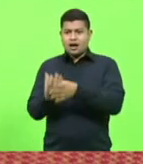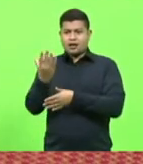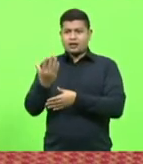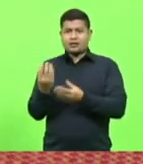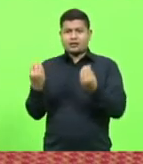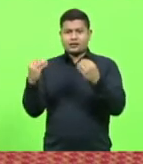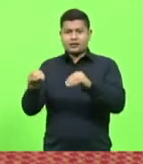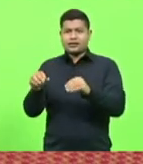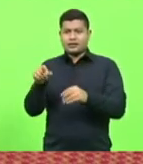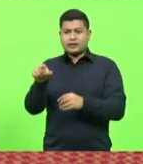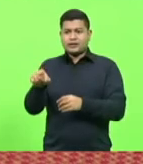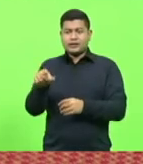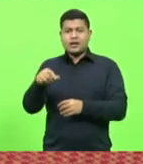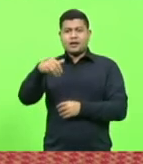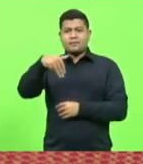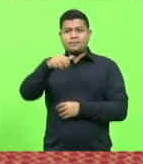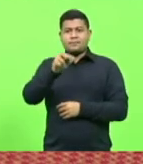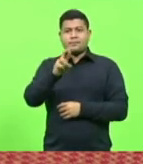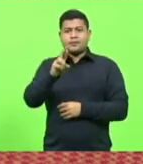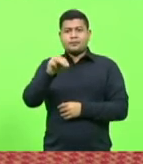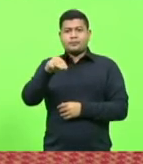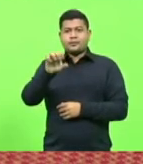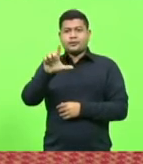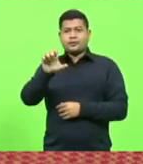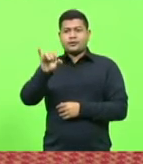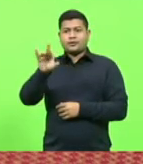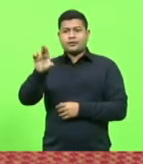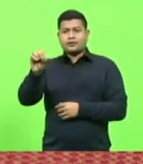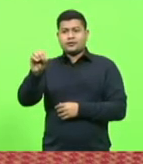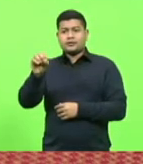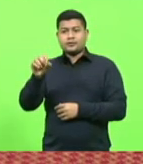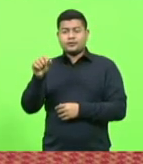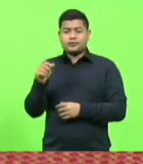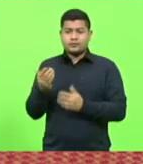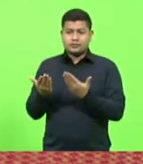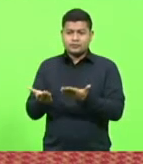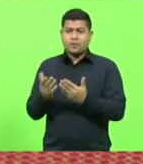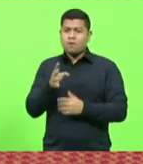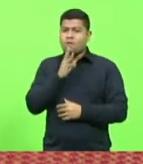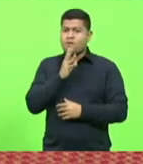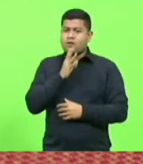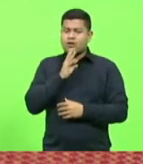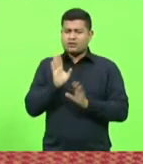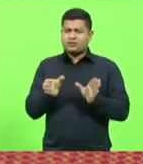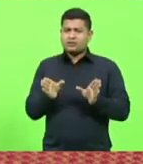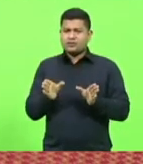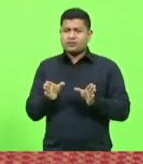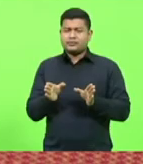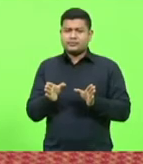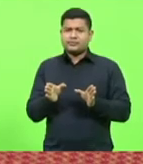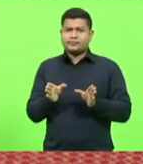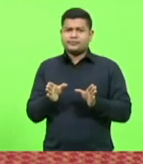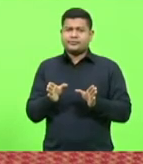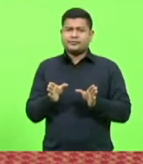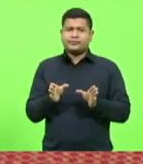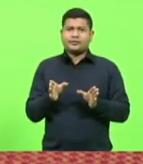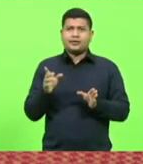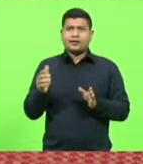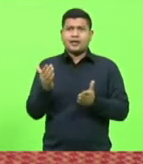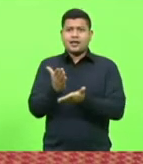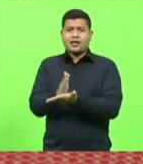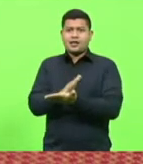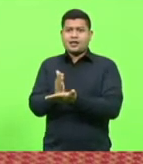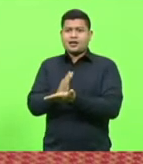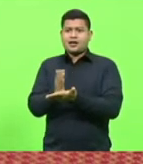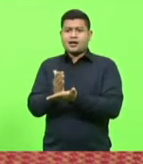Marmeleiro. Só que Marmeleiro, como a Exª conhece, deputado Berlani, faz divisa com Campoerê